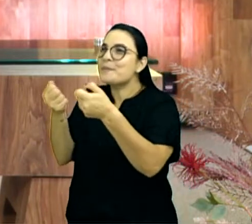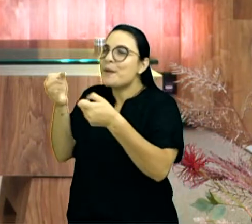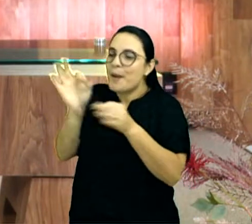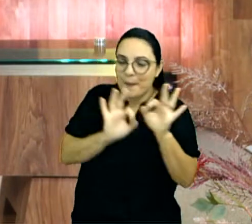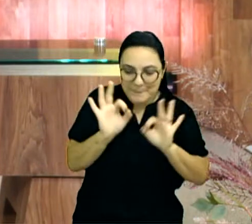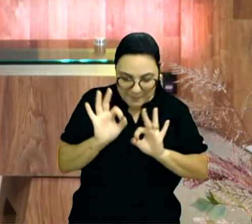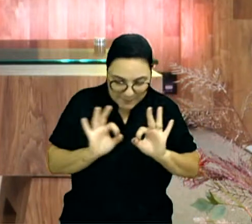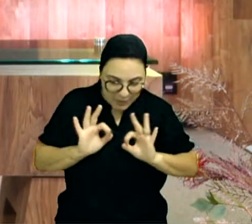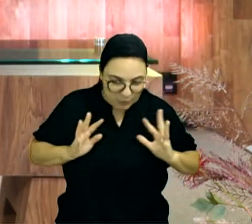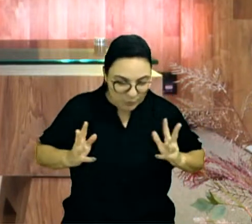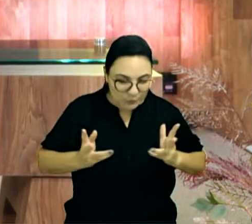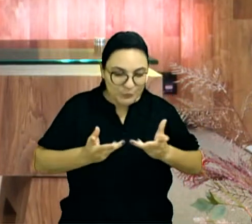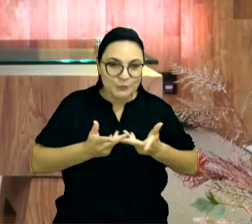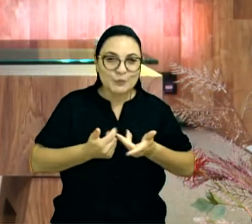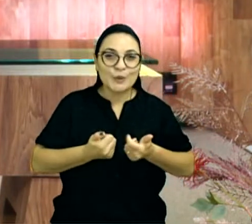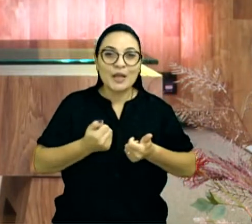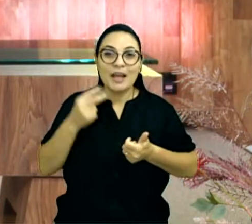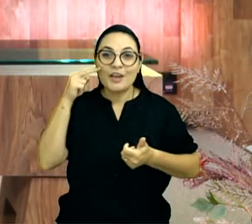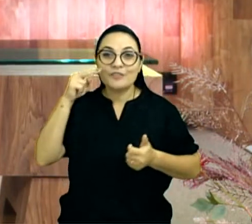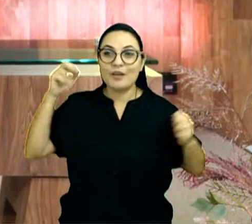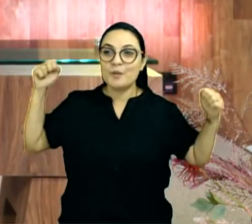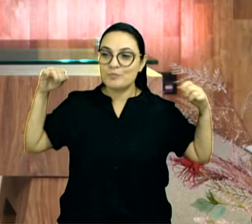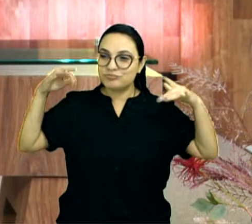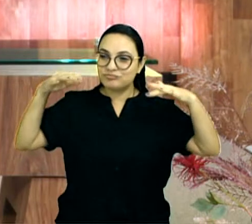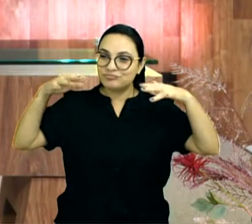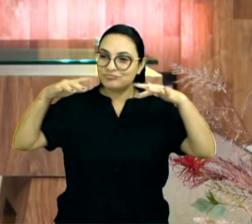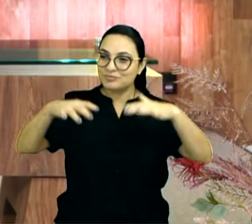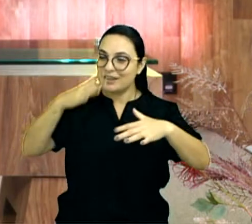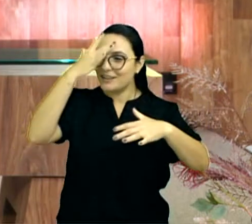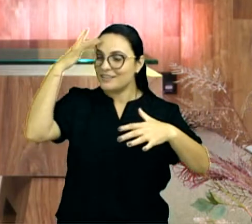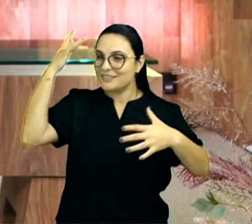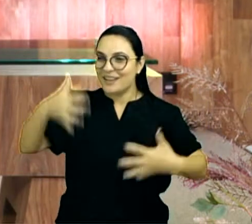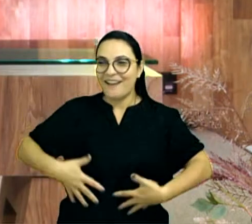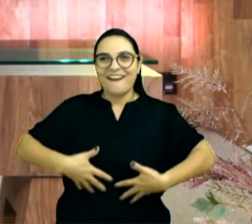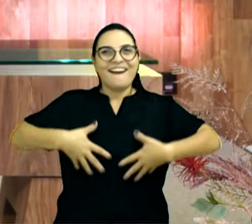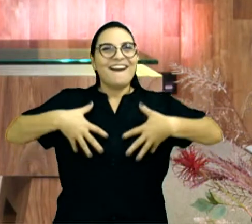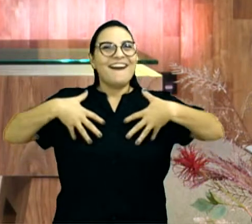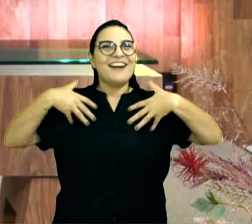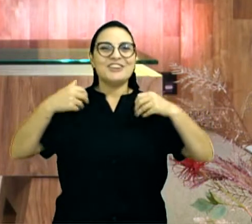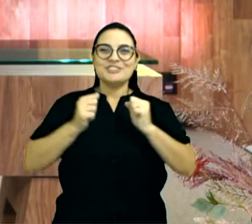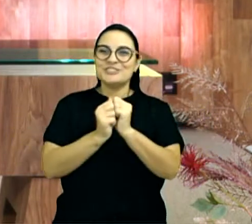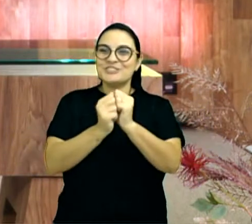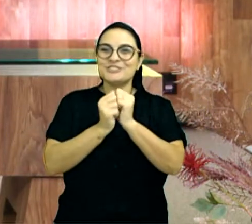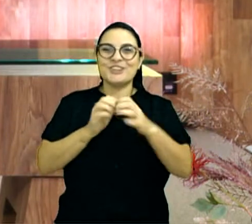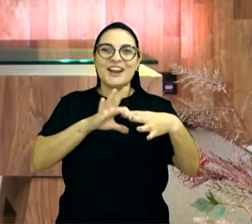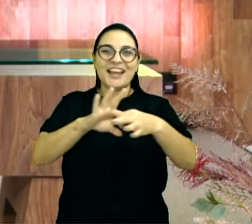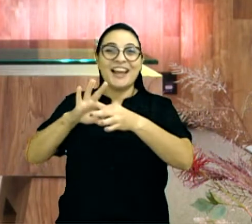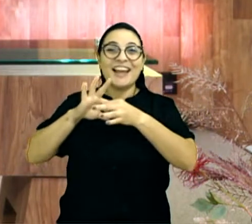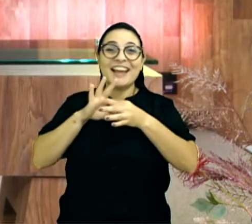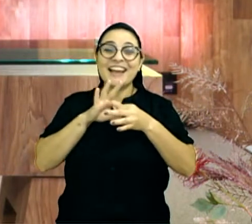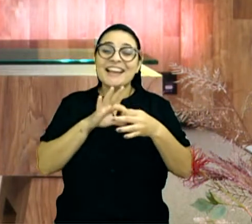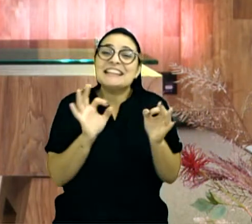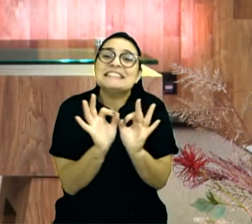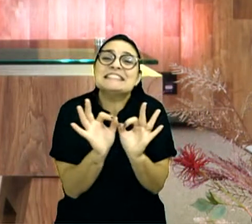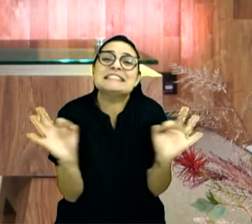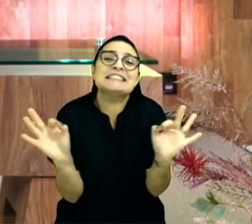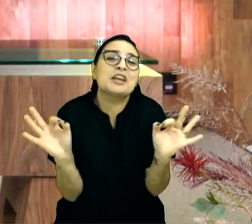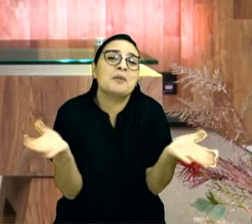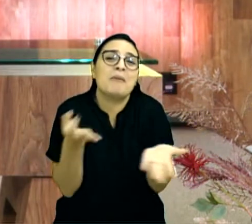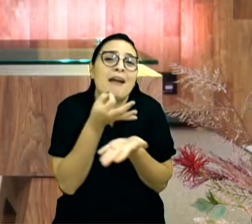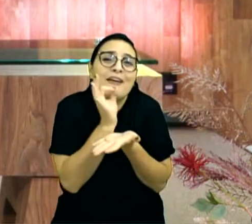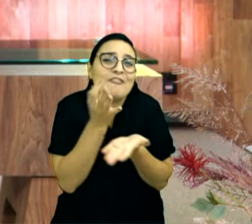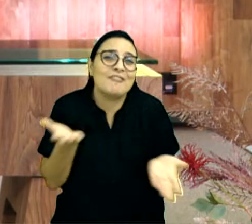gostoso poder ver a alegria dos irmãos chegando, se alegrando, poder estar junto, comunhão, uma coisa tão simples, um café.